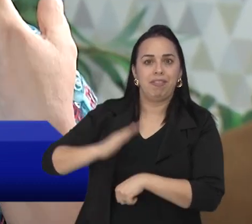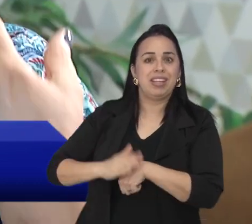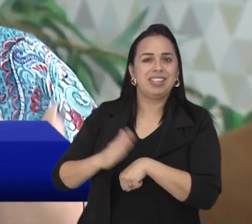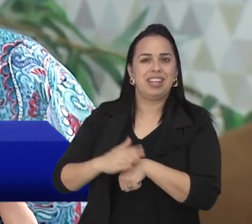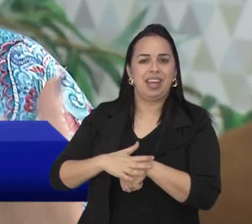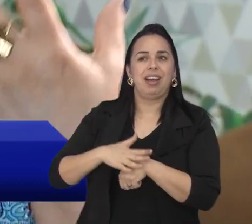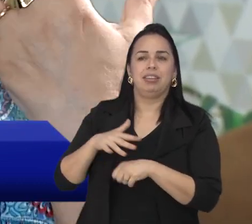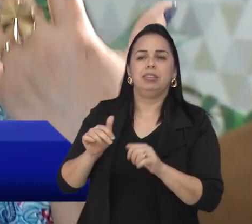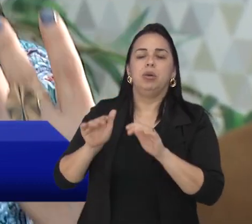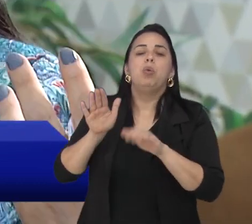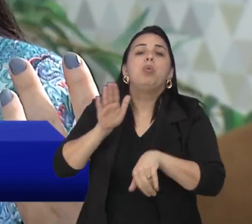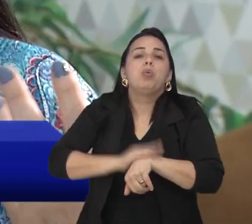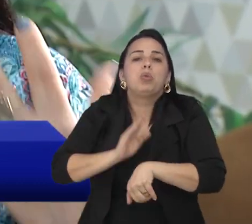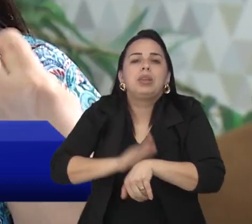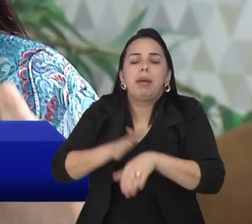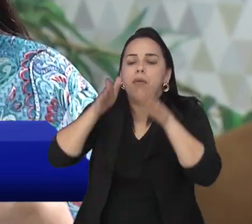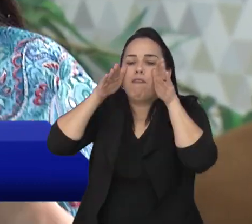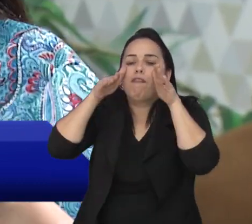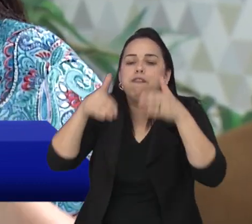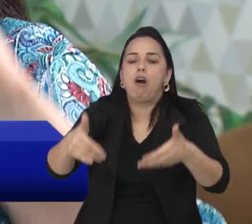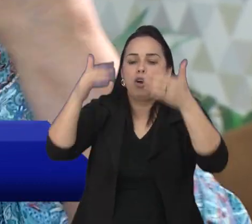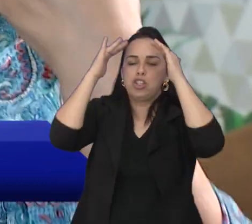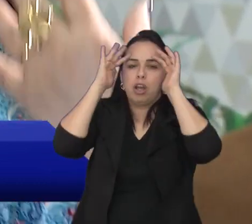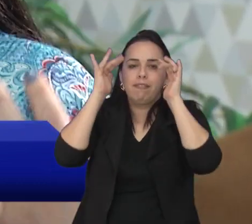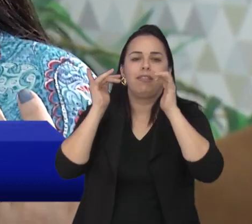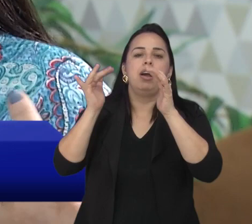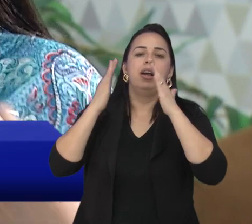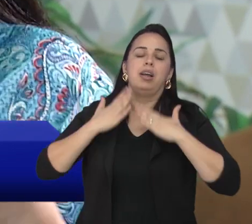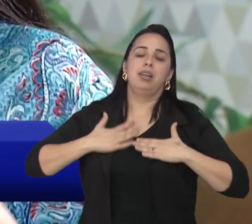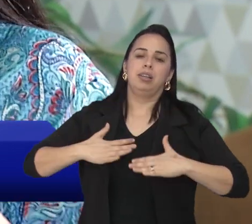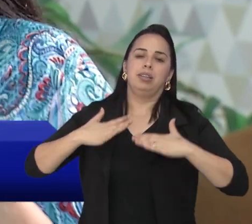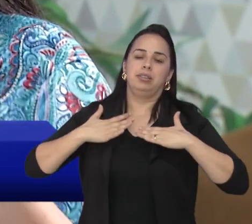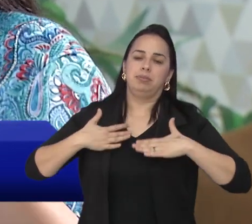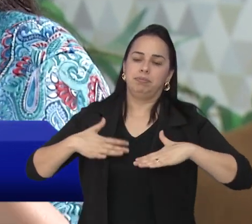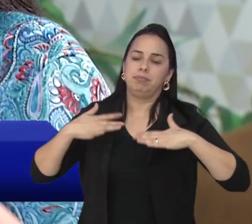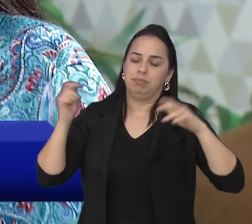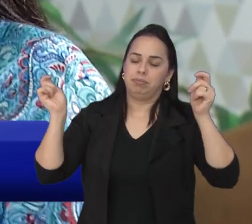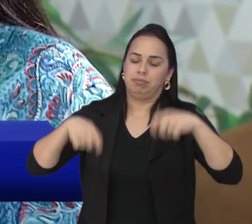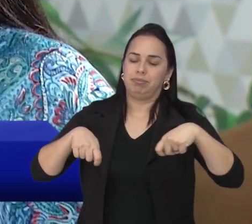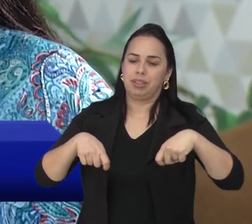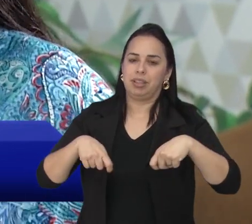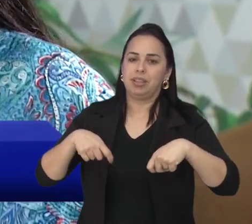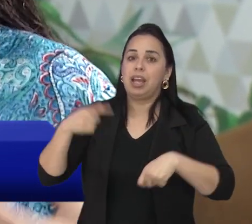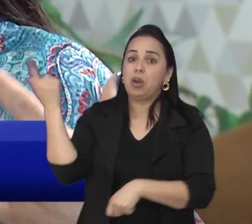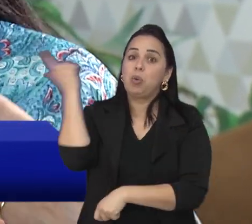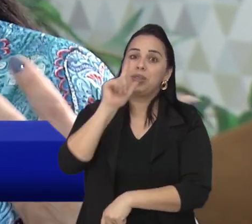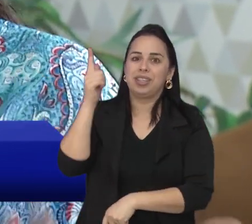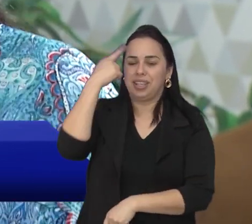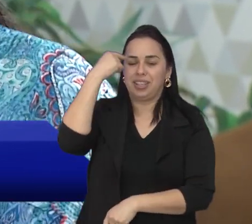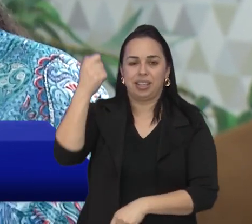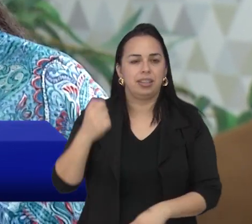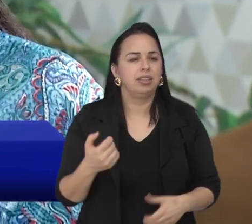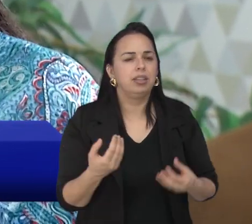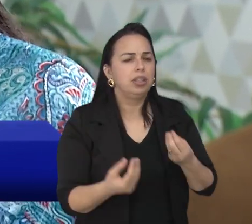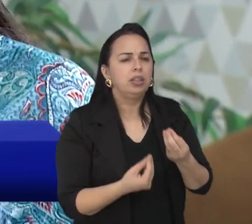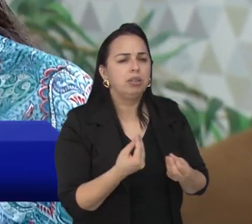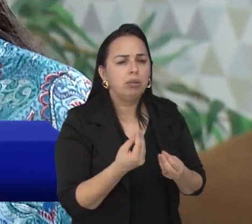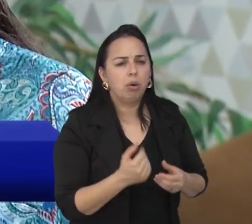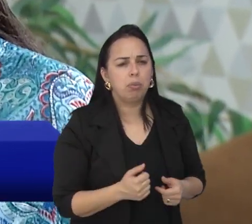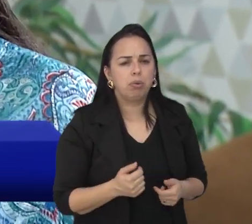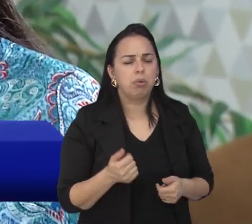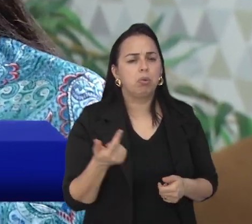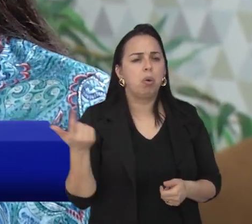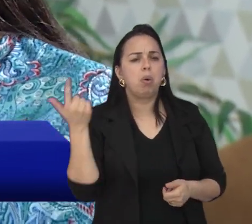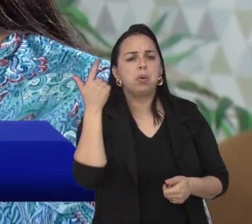filósofos praticavam muito o ósseo criativo, que é a reflexão, a capacidade de refletir e assim surgir ideias.